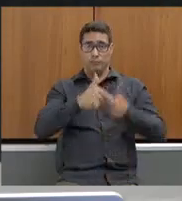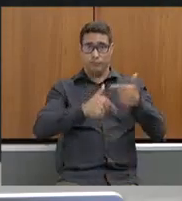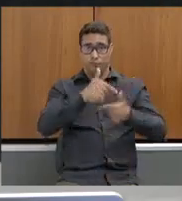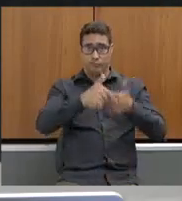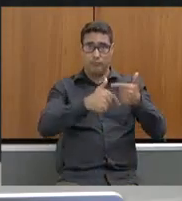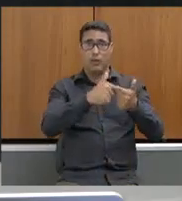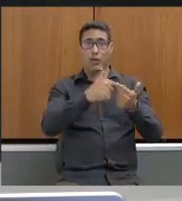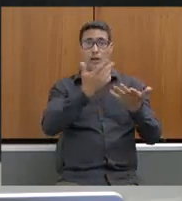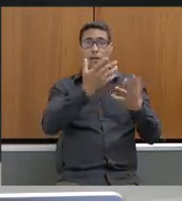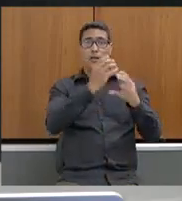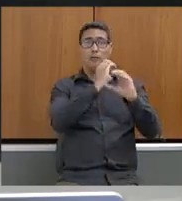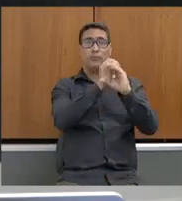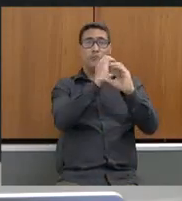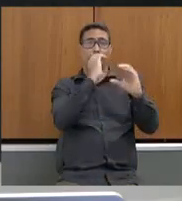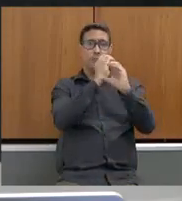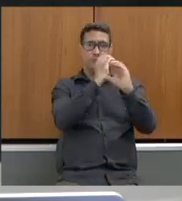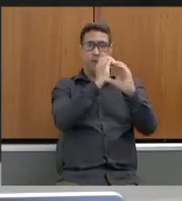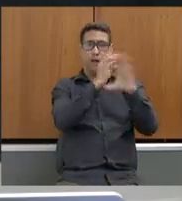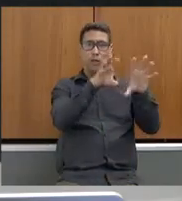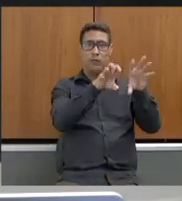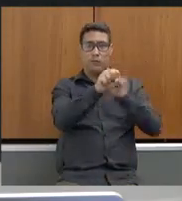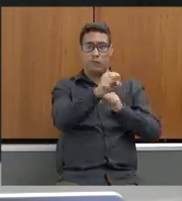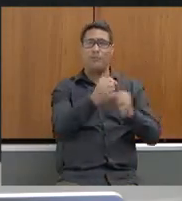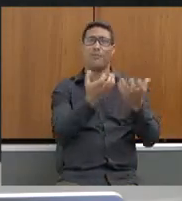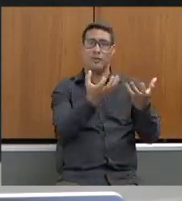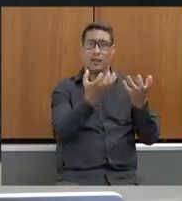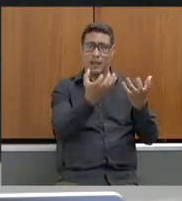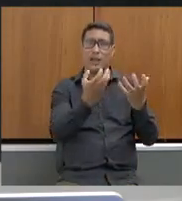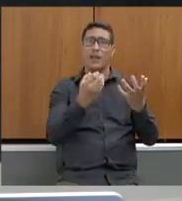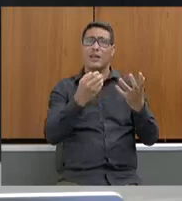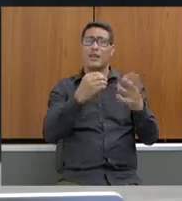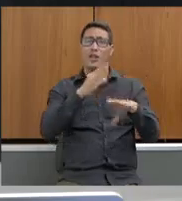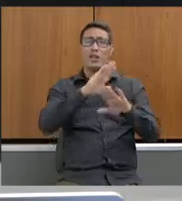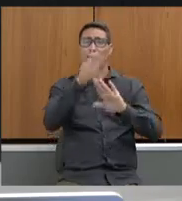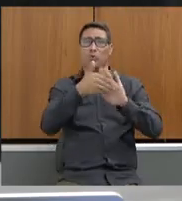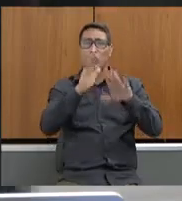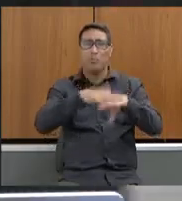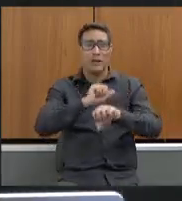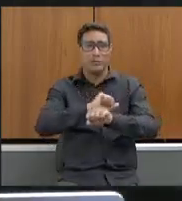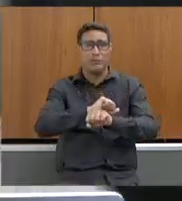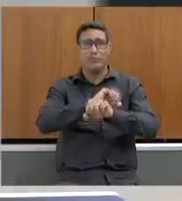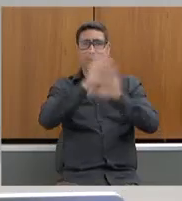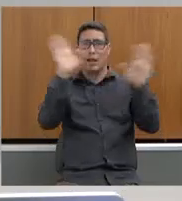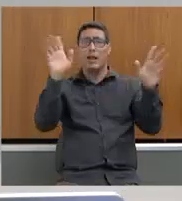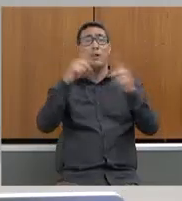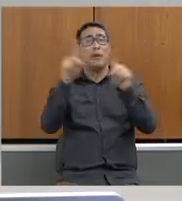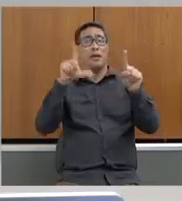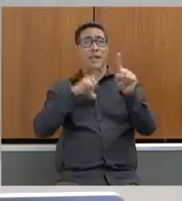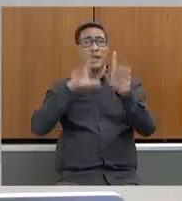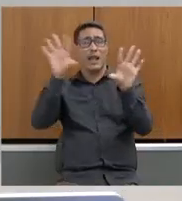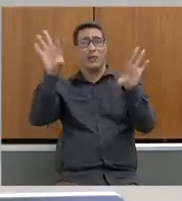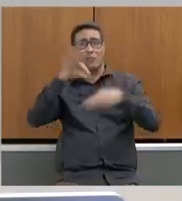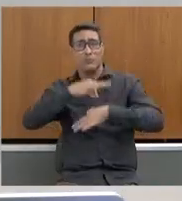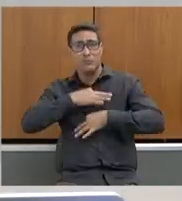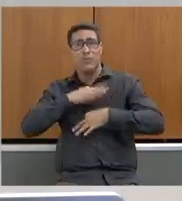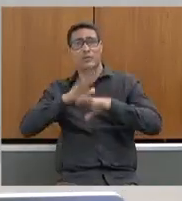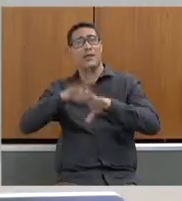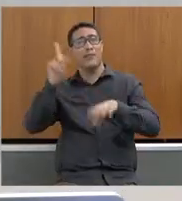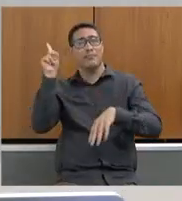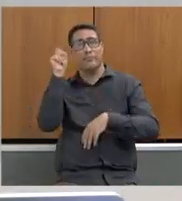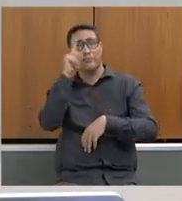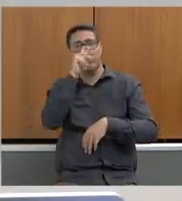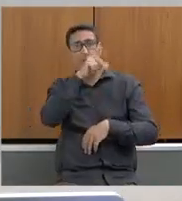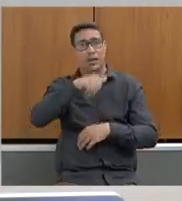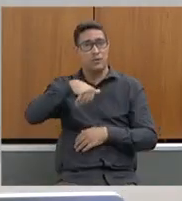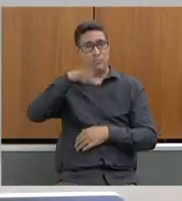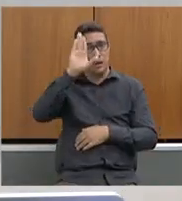gostaria que a vida fosse mais exata, porque todo o processo subjetivo traz dificuldades muito grandes. Então, quando